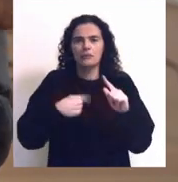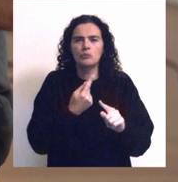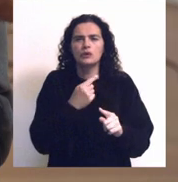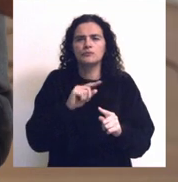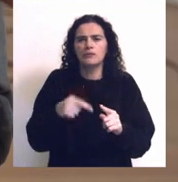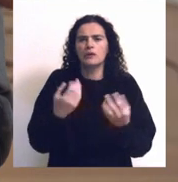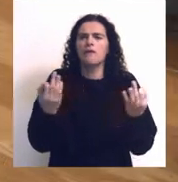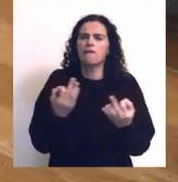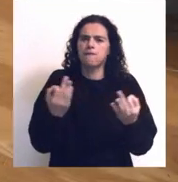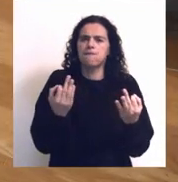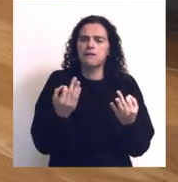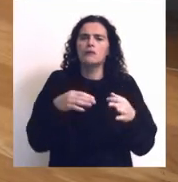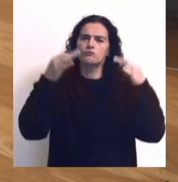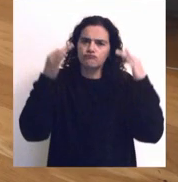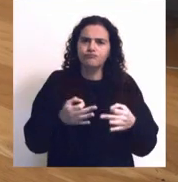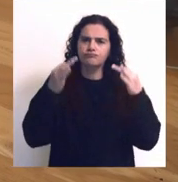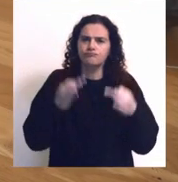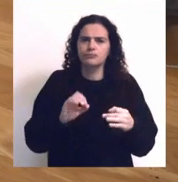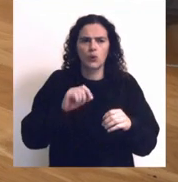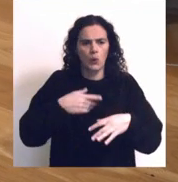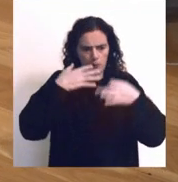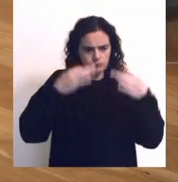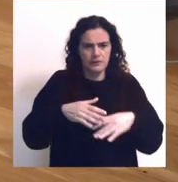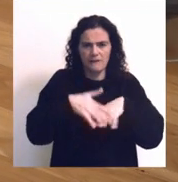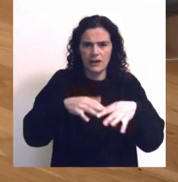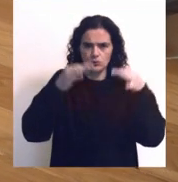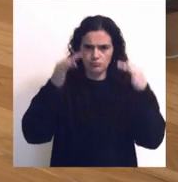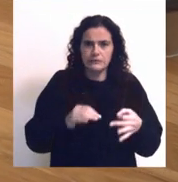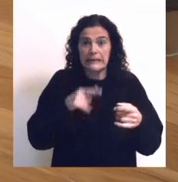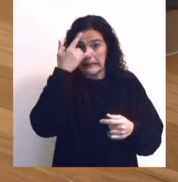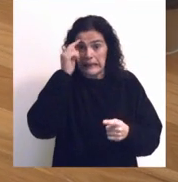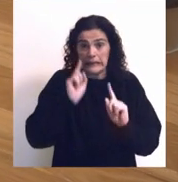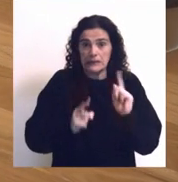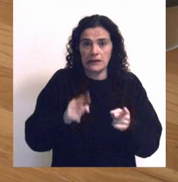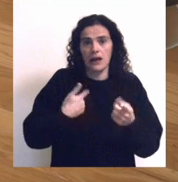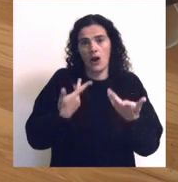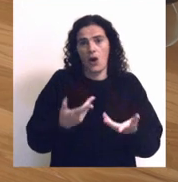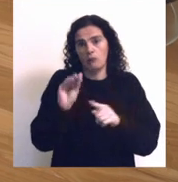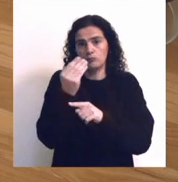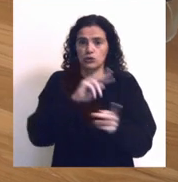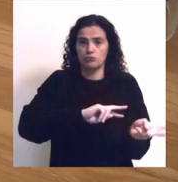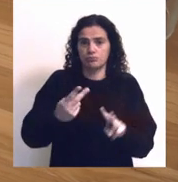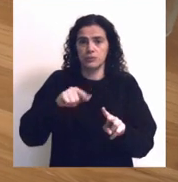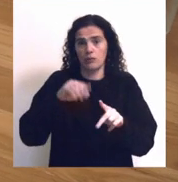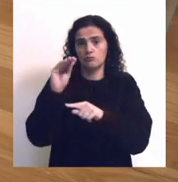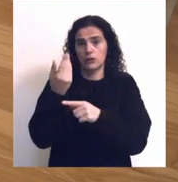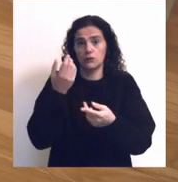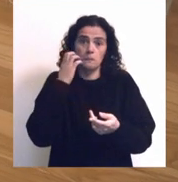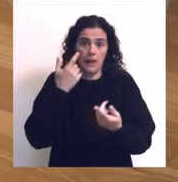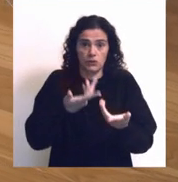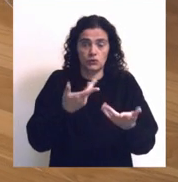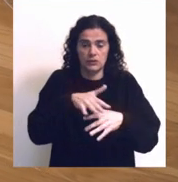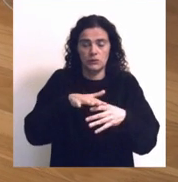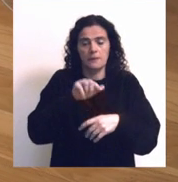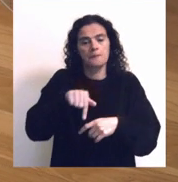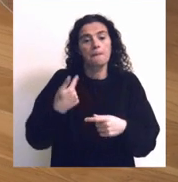podermos depois efetivar ou formalizar ou concretizar o que são essas ideias e que se tornam em objetos, objetos plásticos